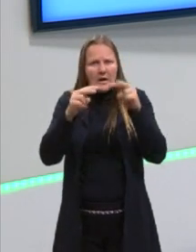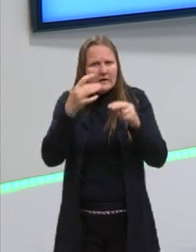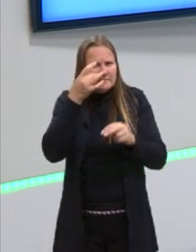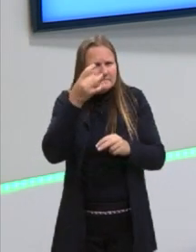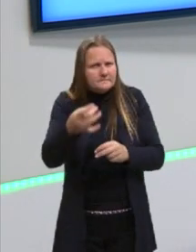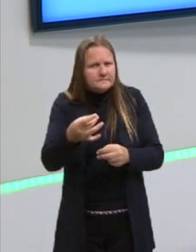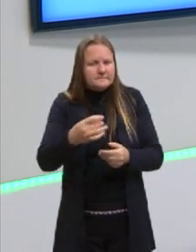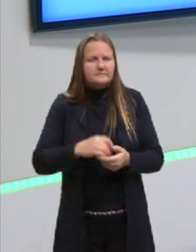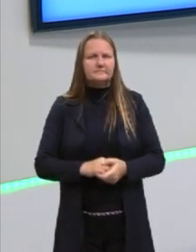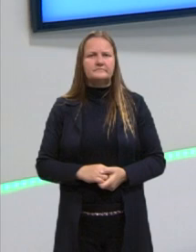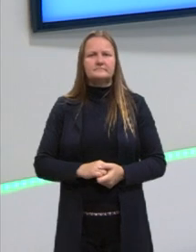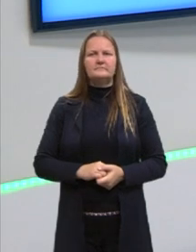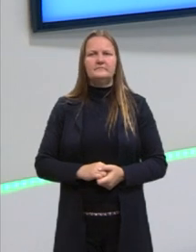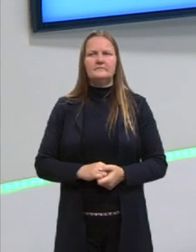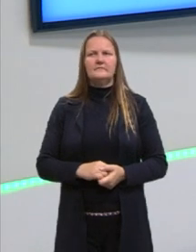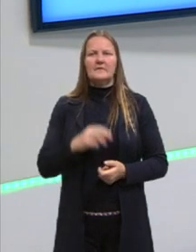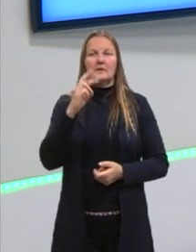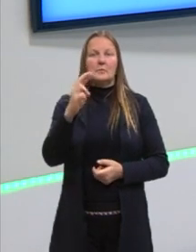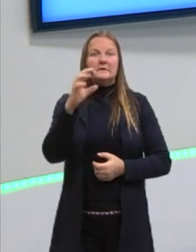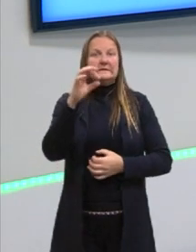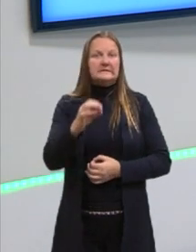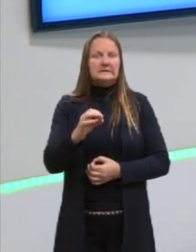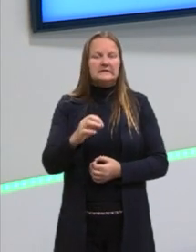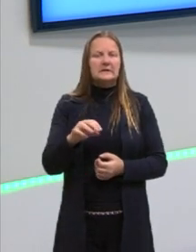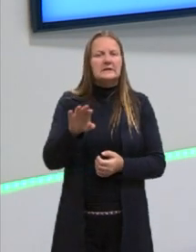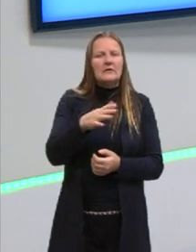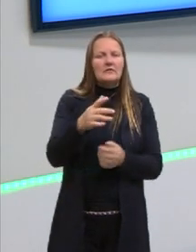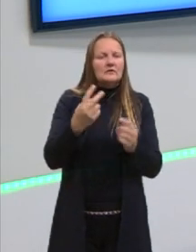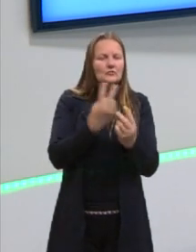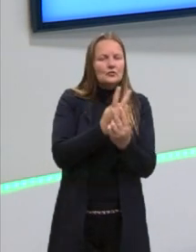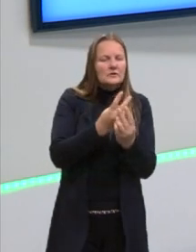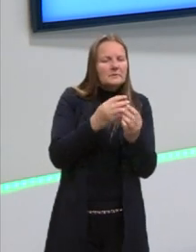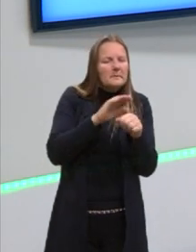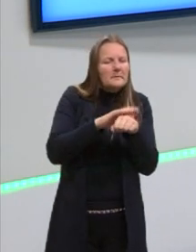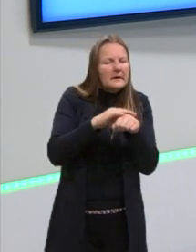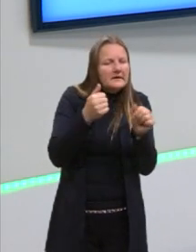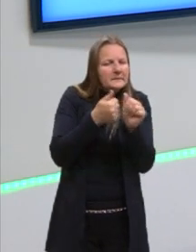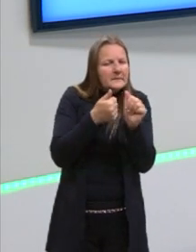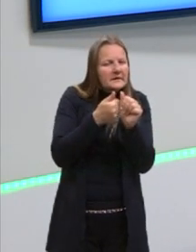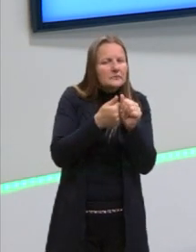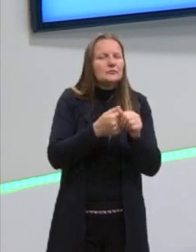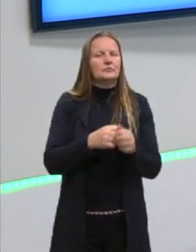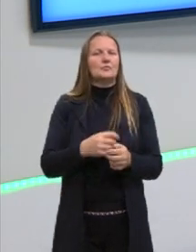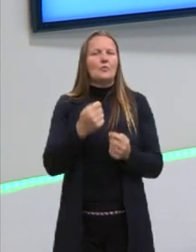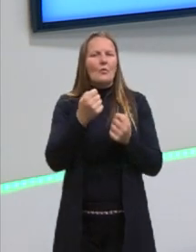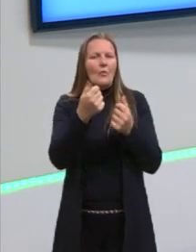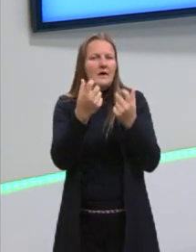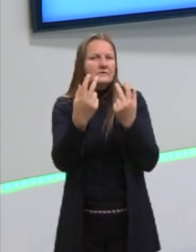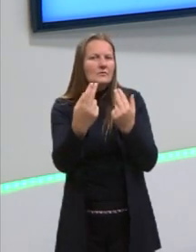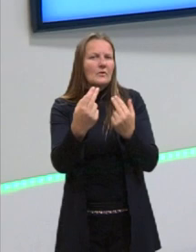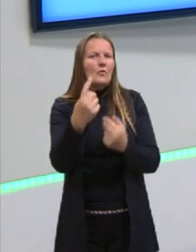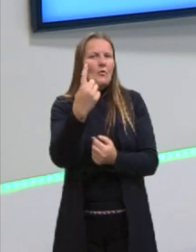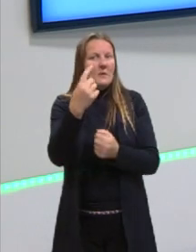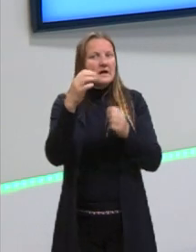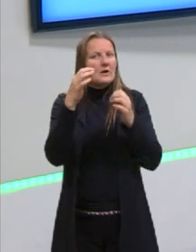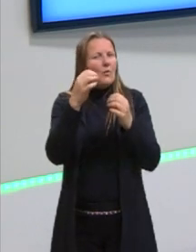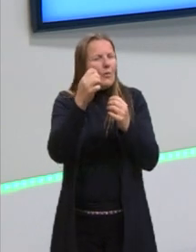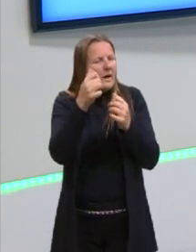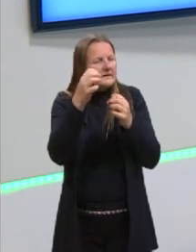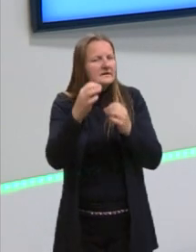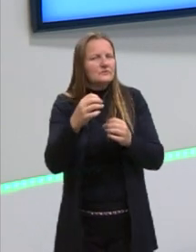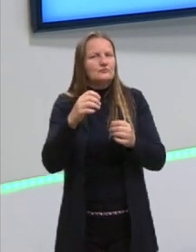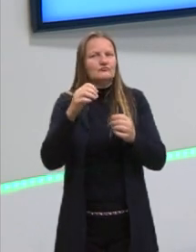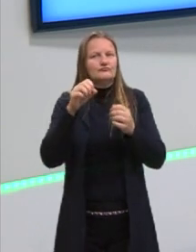se vocês não chegarem em uma resposta certa, olhar aquelas que são mais próximas. Uma delas provavelmente seja